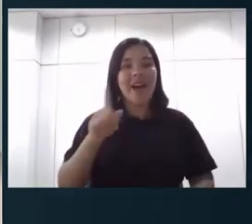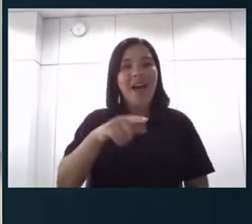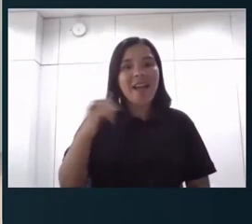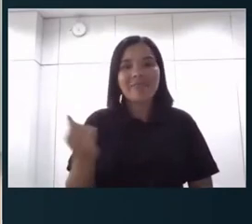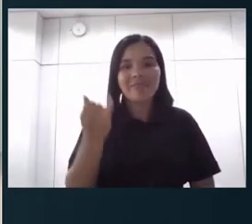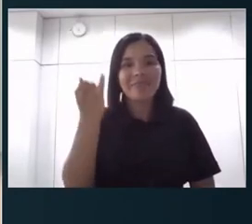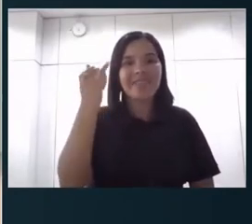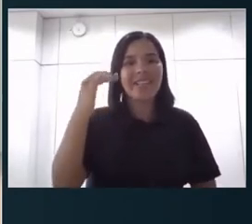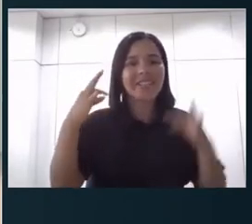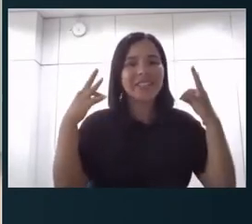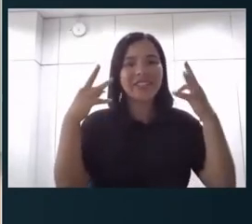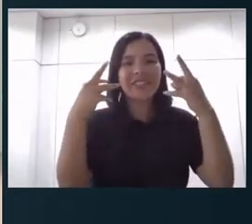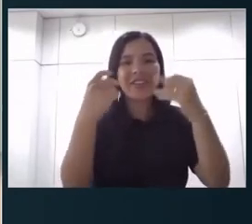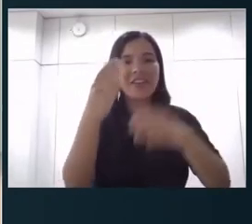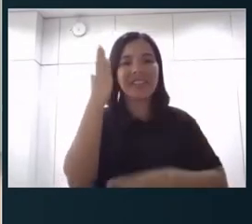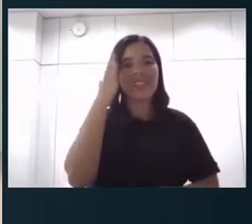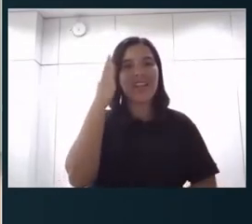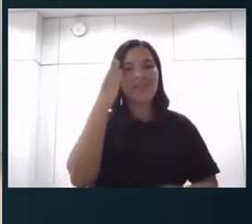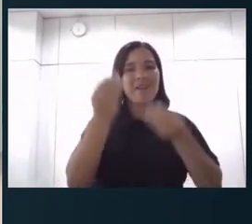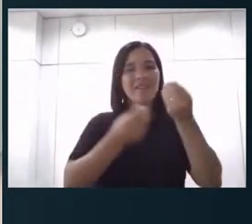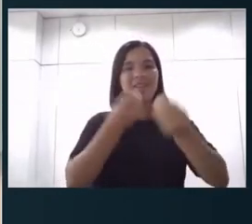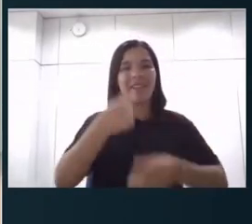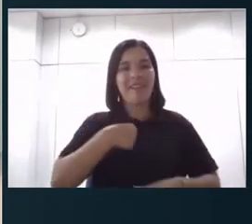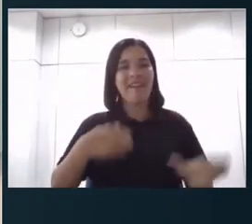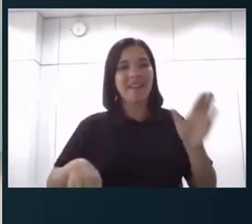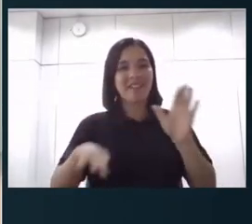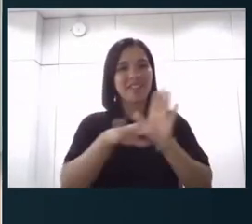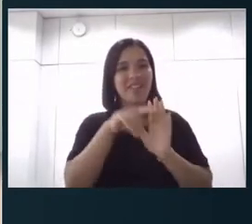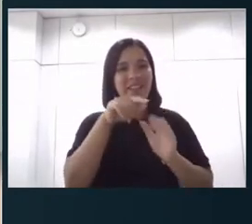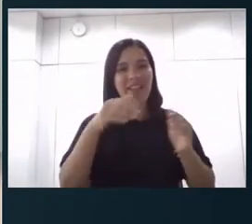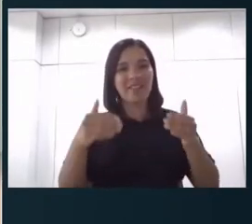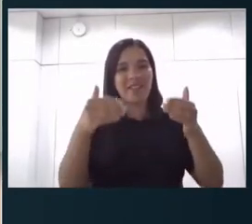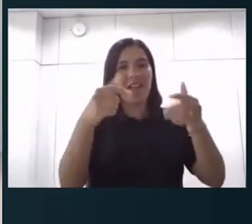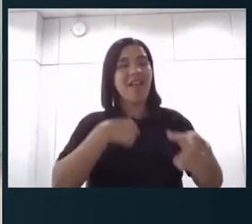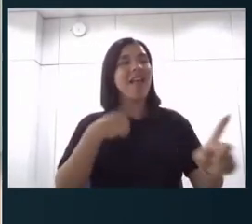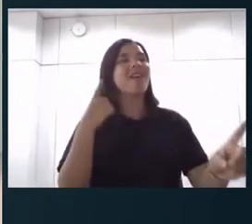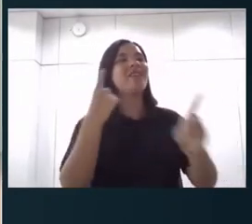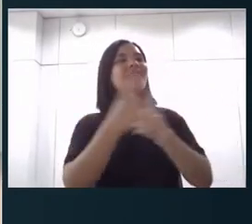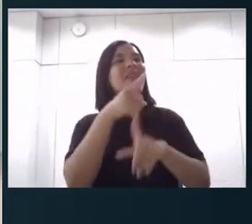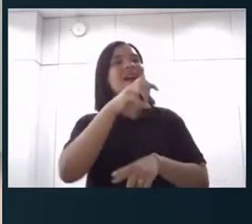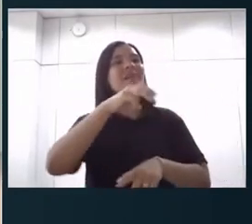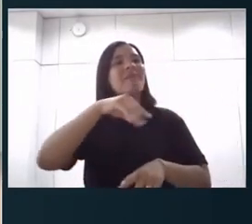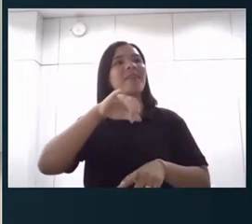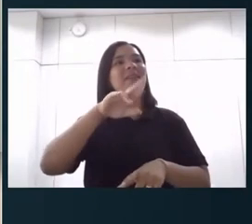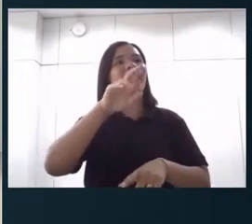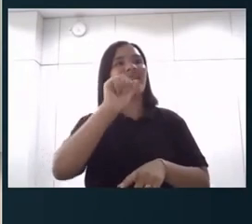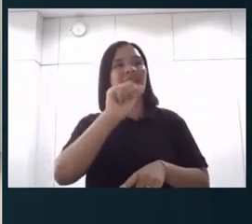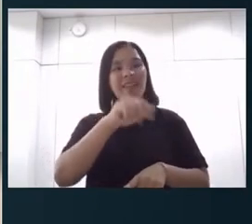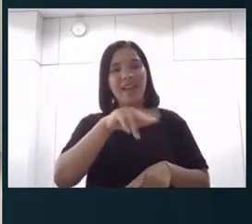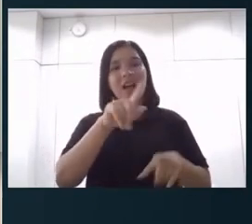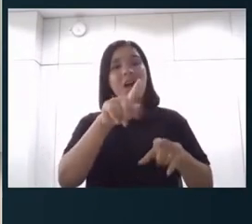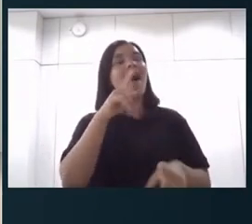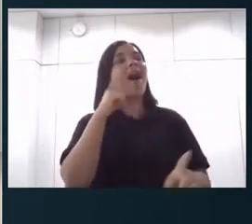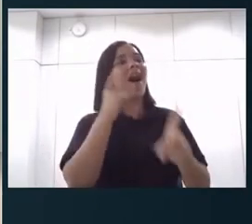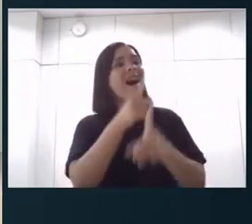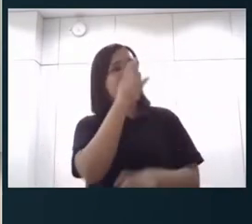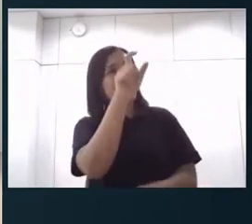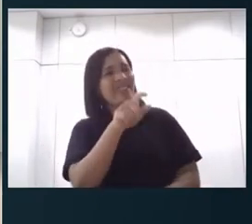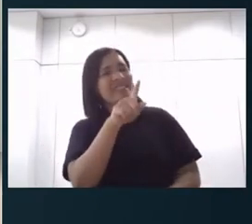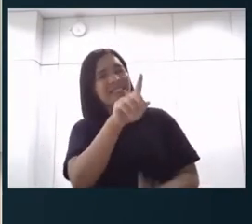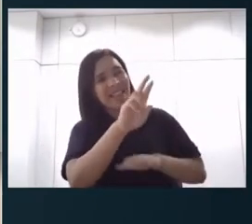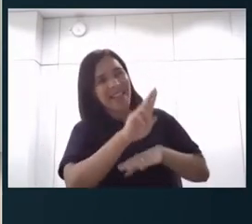isso... Eu, desde que eu cheguei no Ministério, né, quando eu descobri a Miriam, teve uma reunião que ela apareceu. Eu falei, é você a pessoa